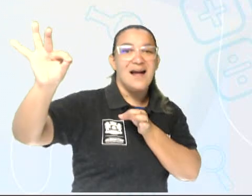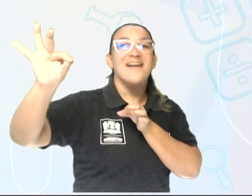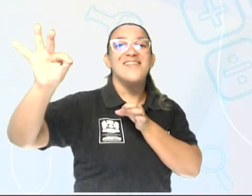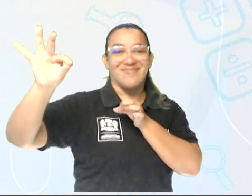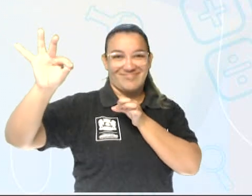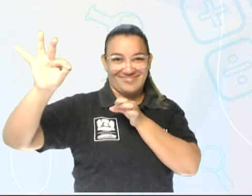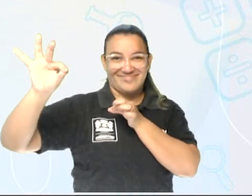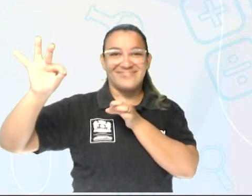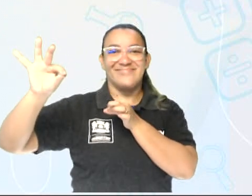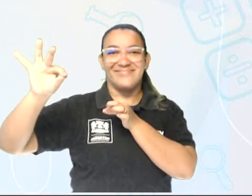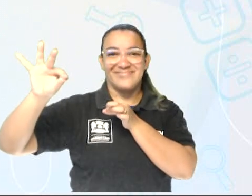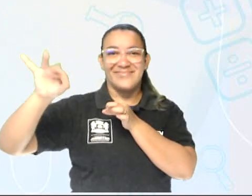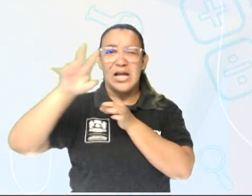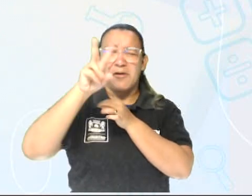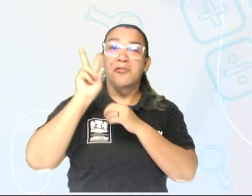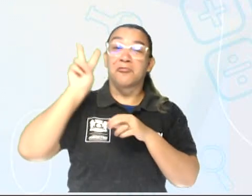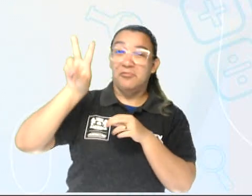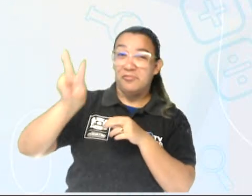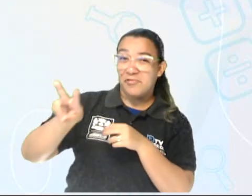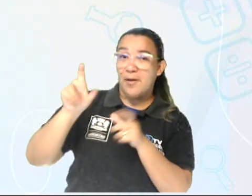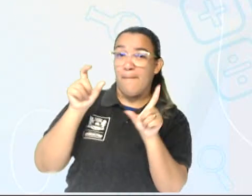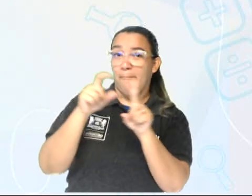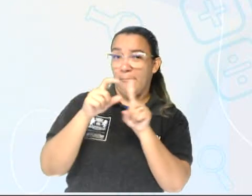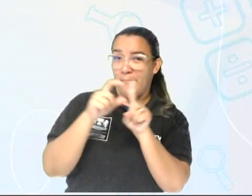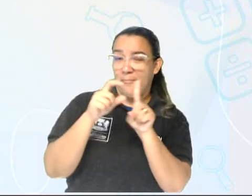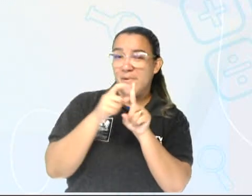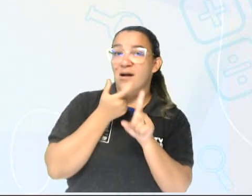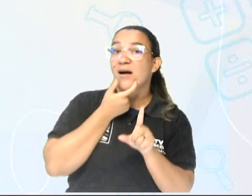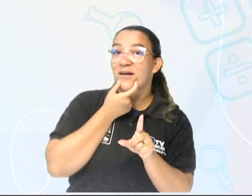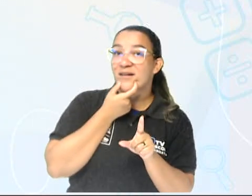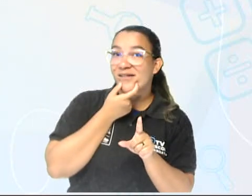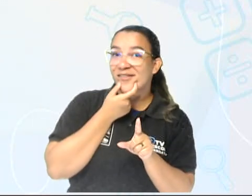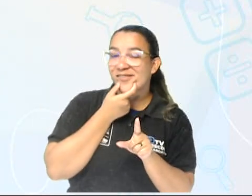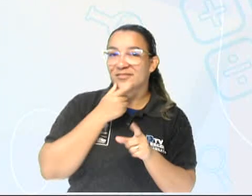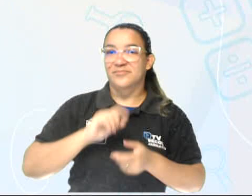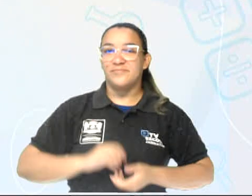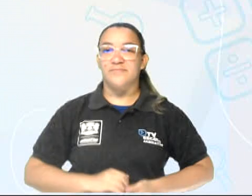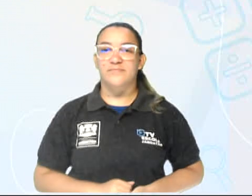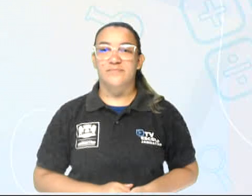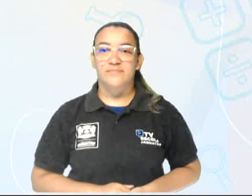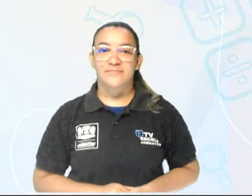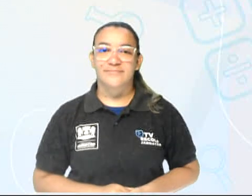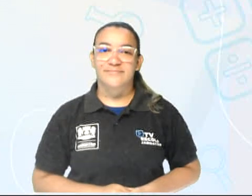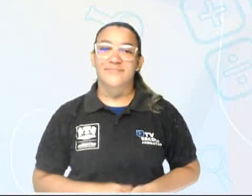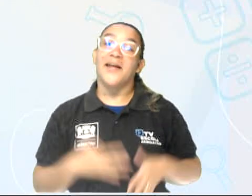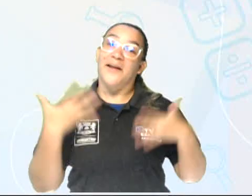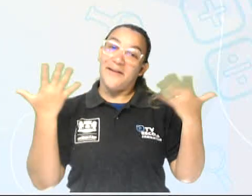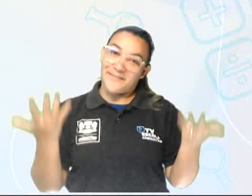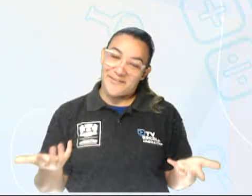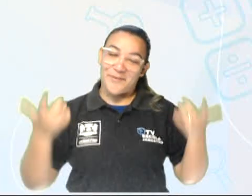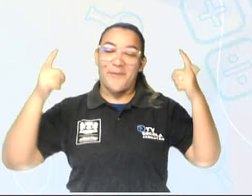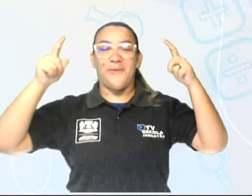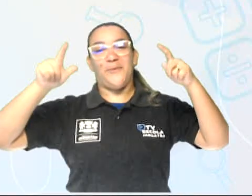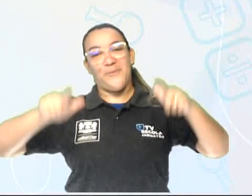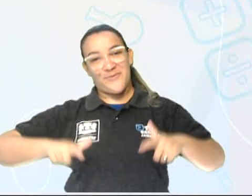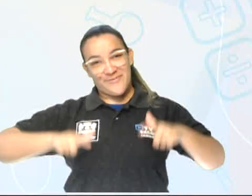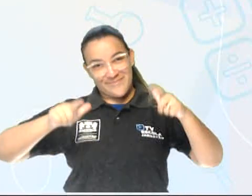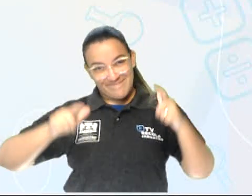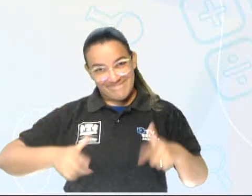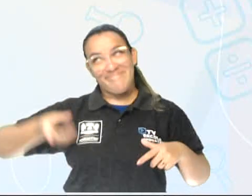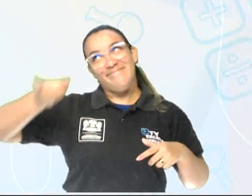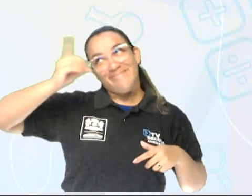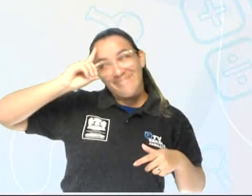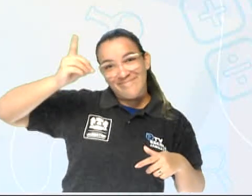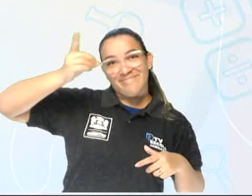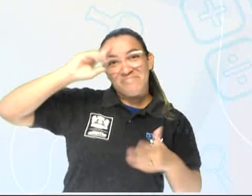É Port. Repitam comigo. É Port. E o nosso lugar que a gente vai para